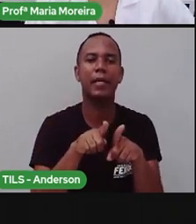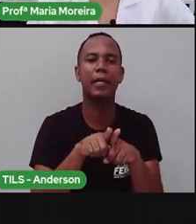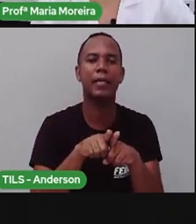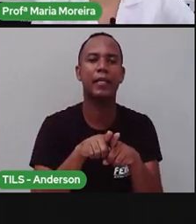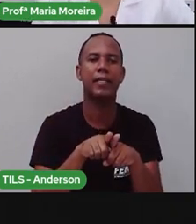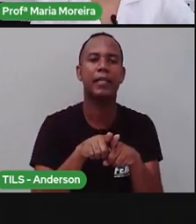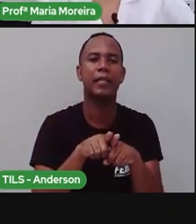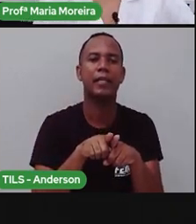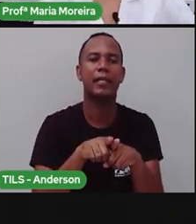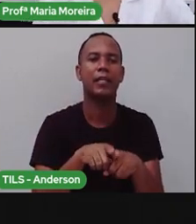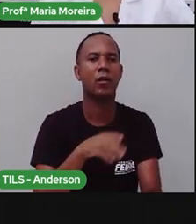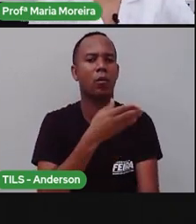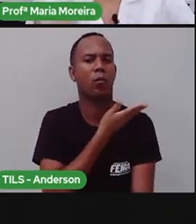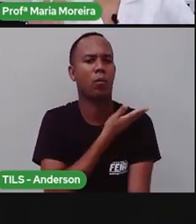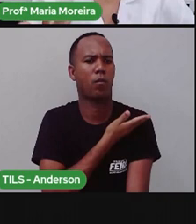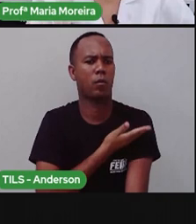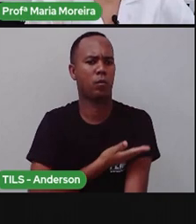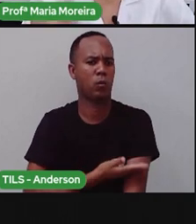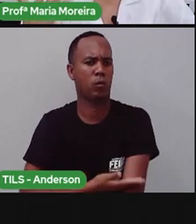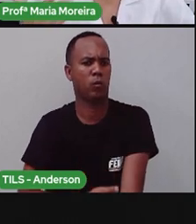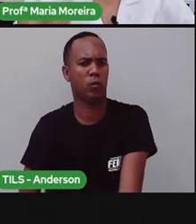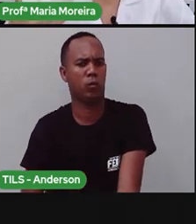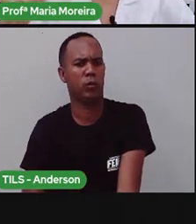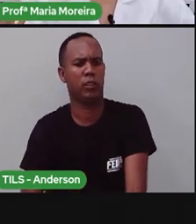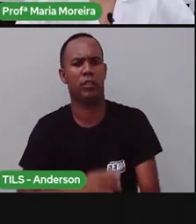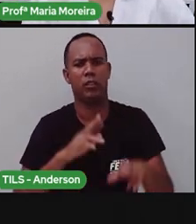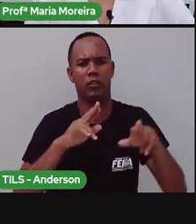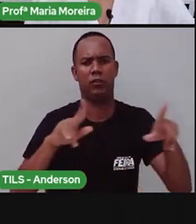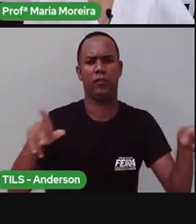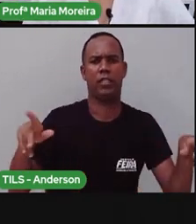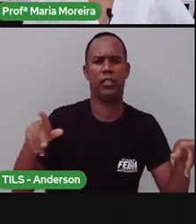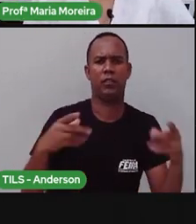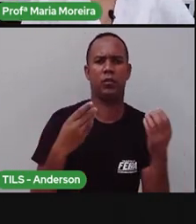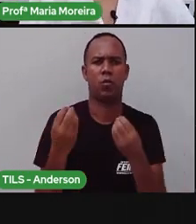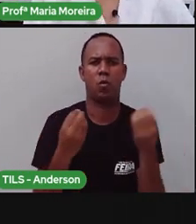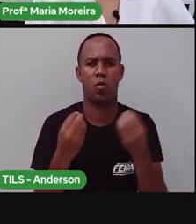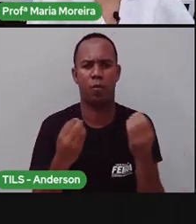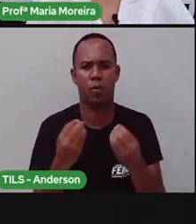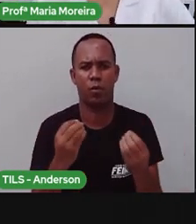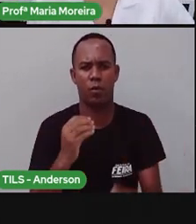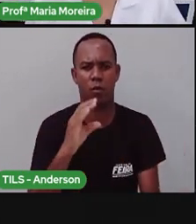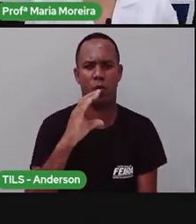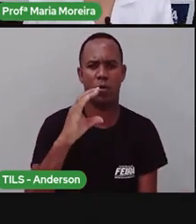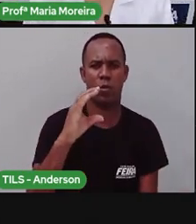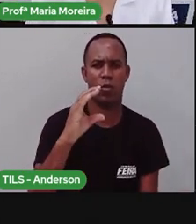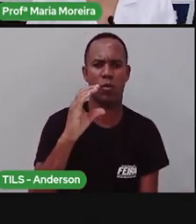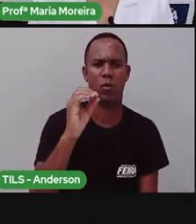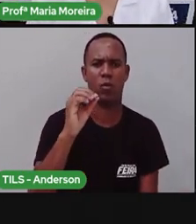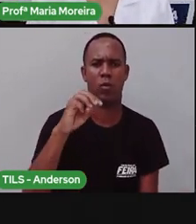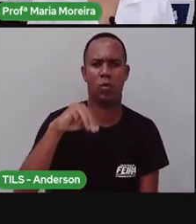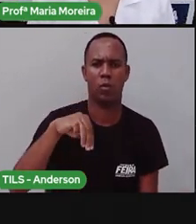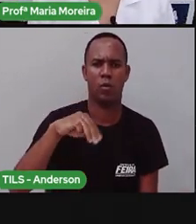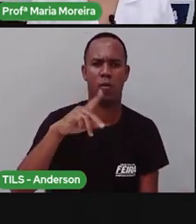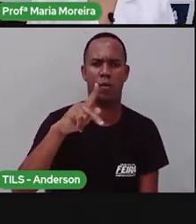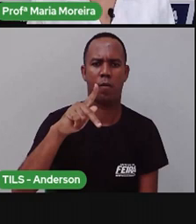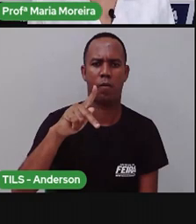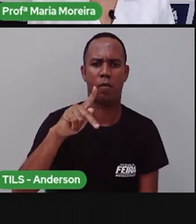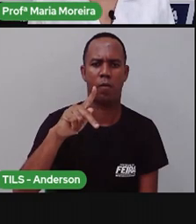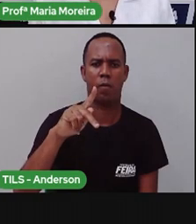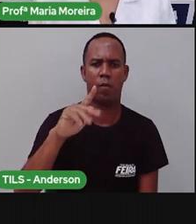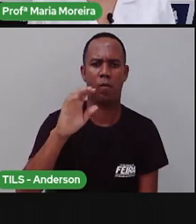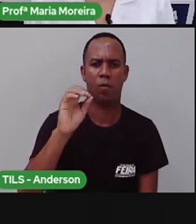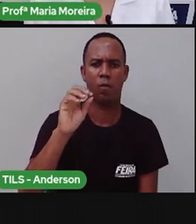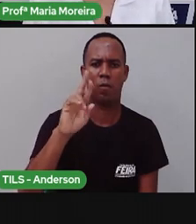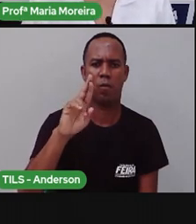comportamento que nos difere dos outros animais. Comportamento físico, que é o andar o quê? Ó, a gente anda